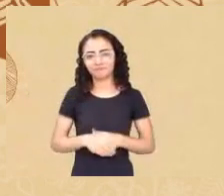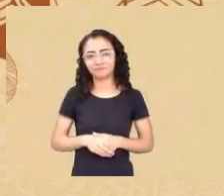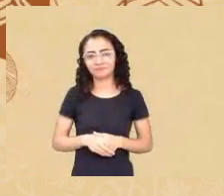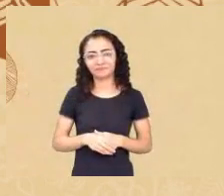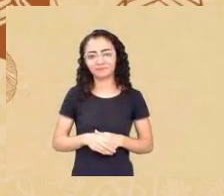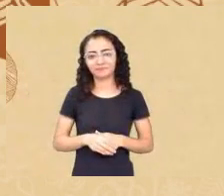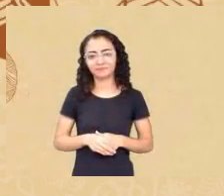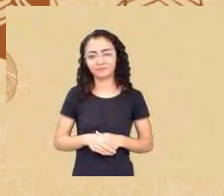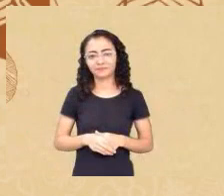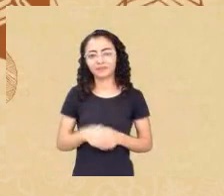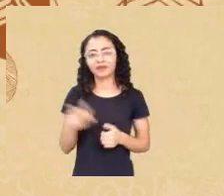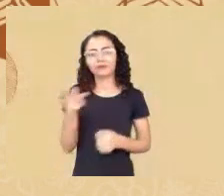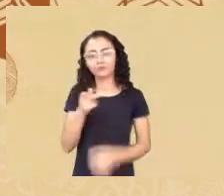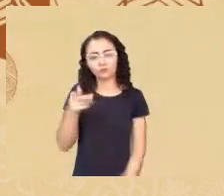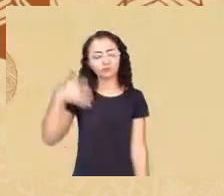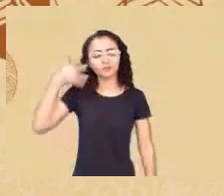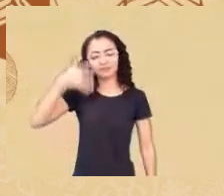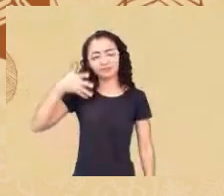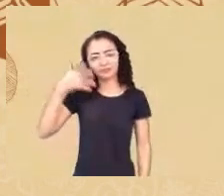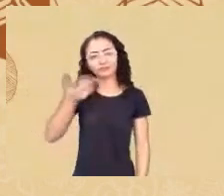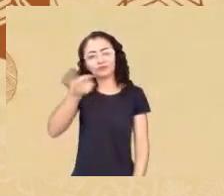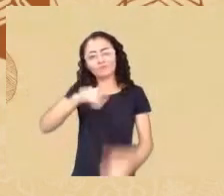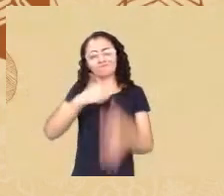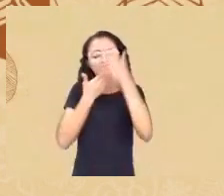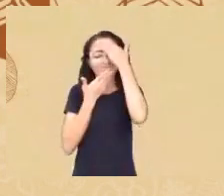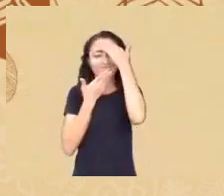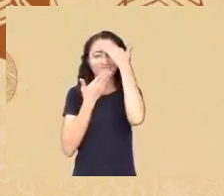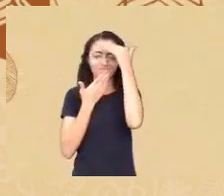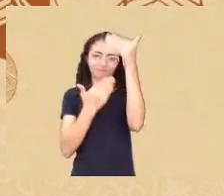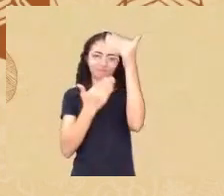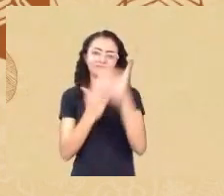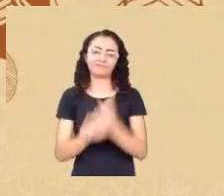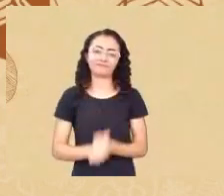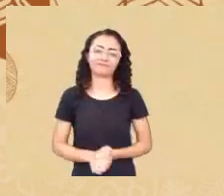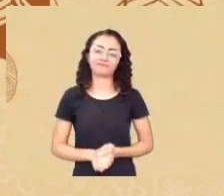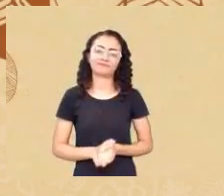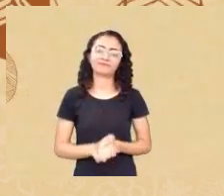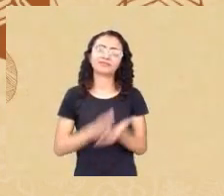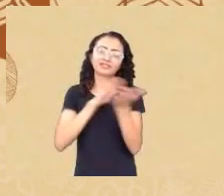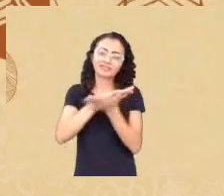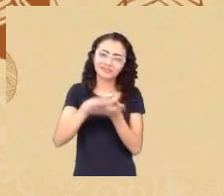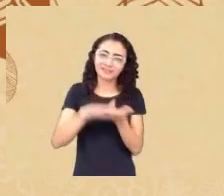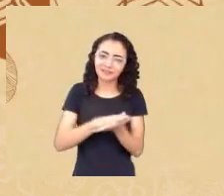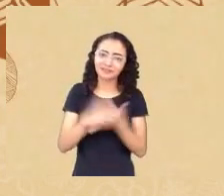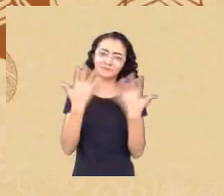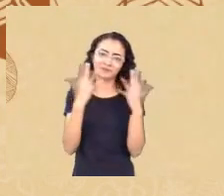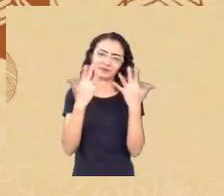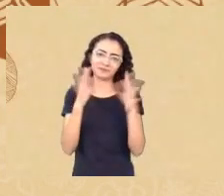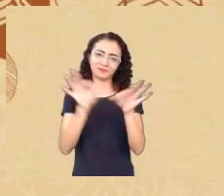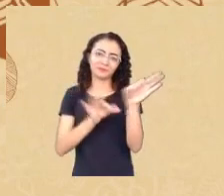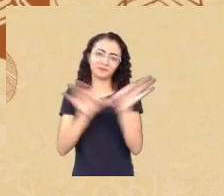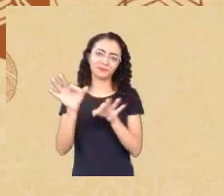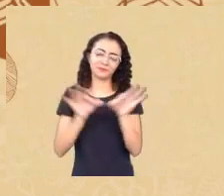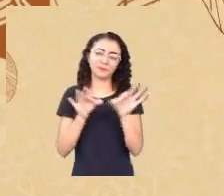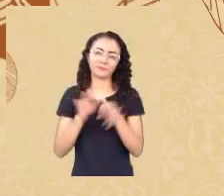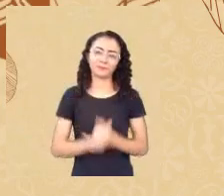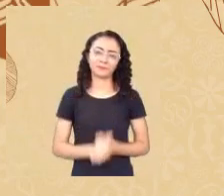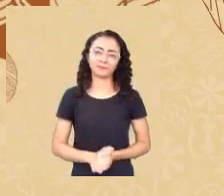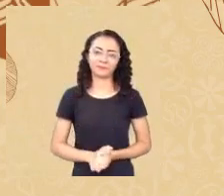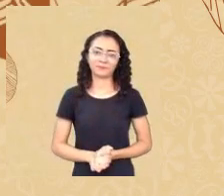muito obrigada abraço obrigada parabéns pela organização muito obrigada perfeito